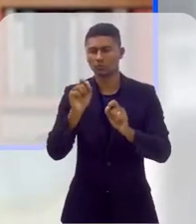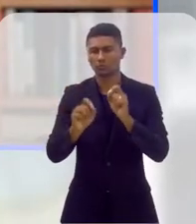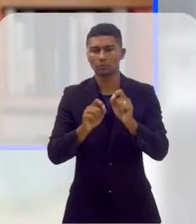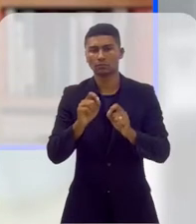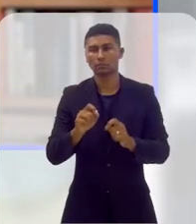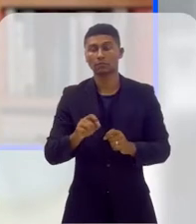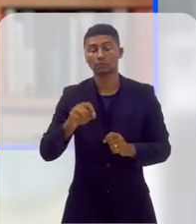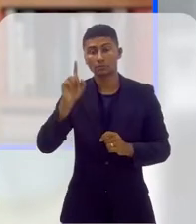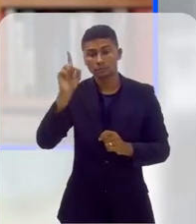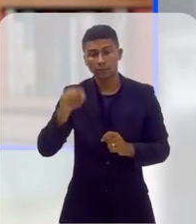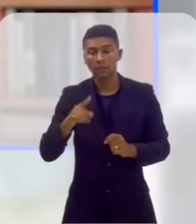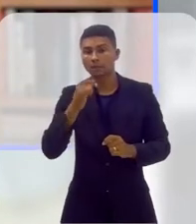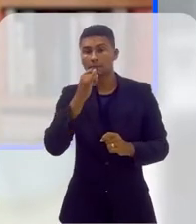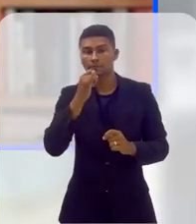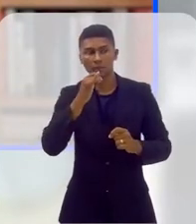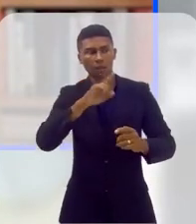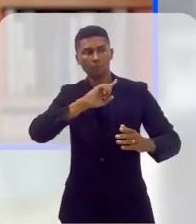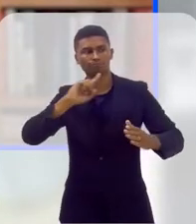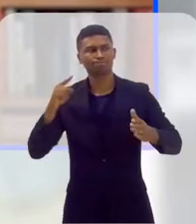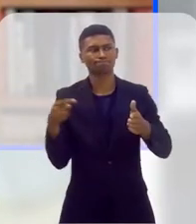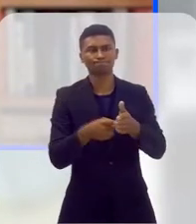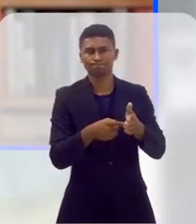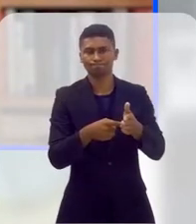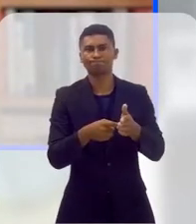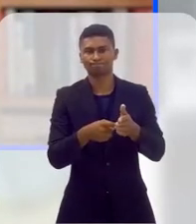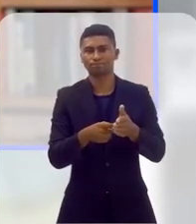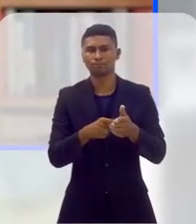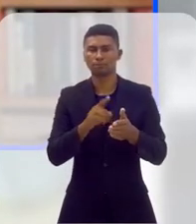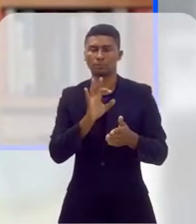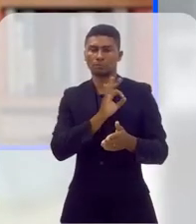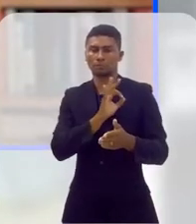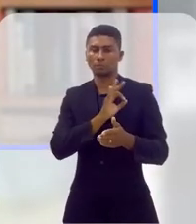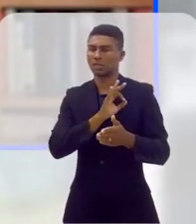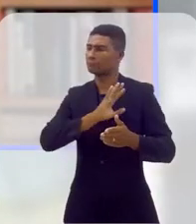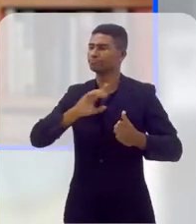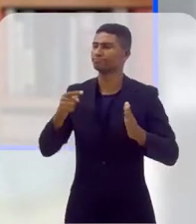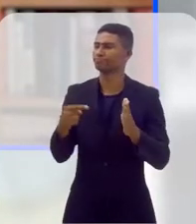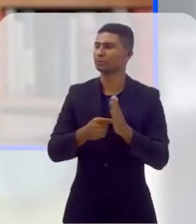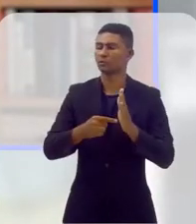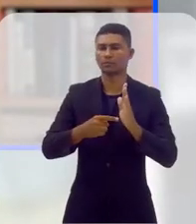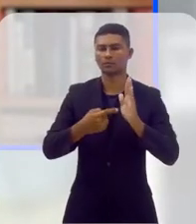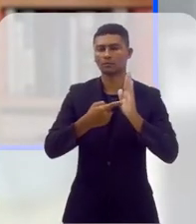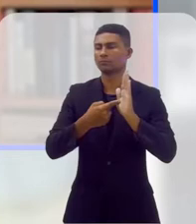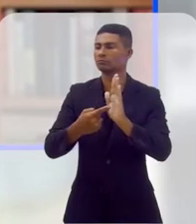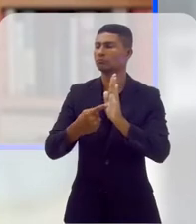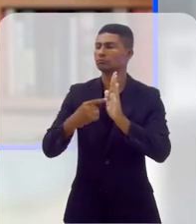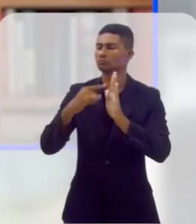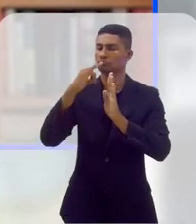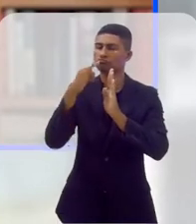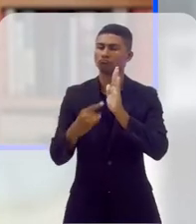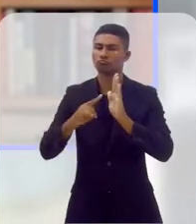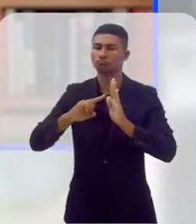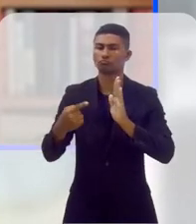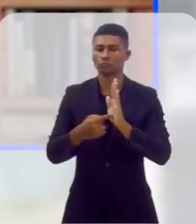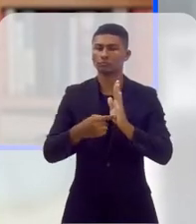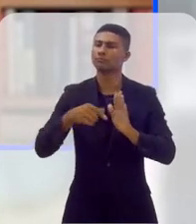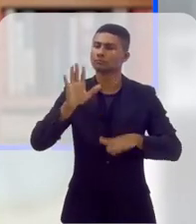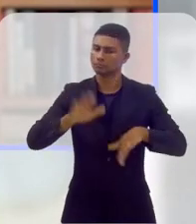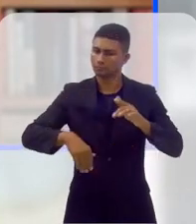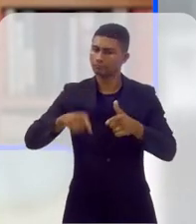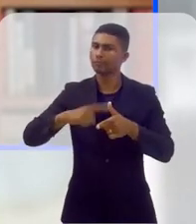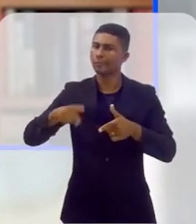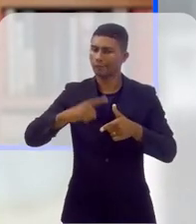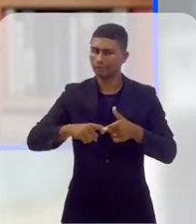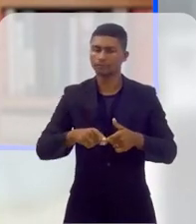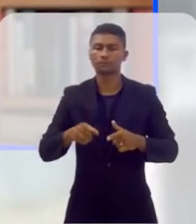que é a questão do registro da ocorrência, né? Isso continua sendo um problema, né? O registro da ocorrência na